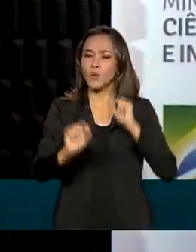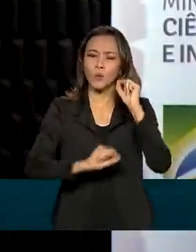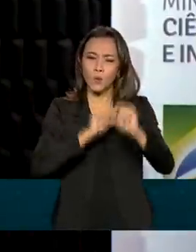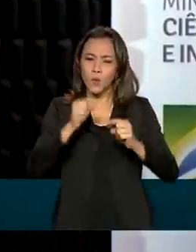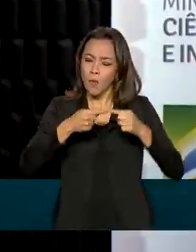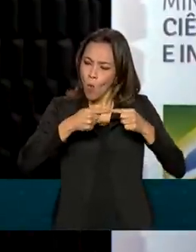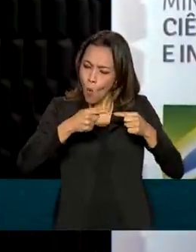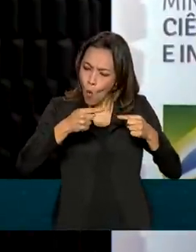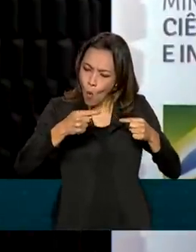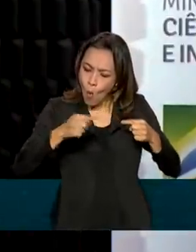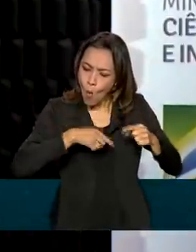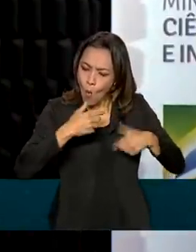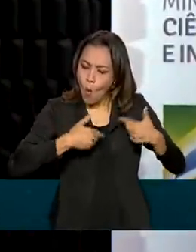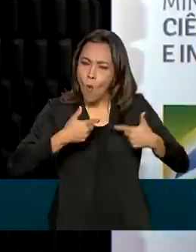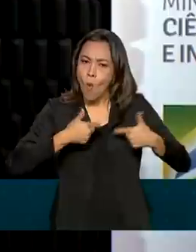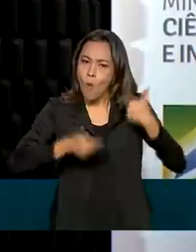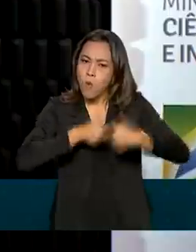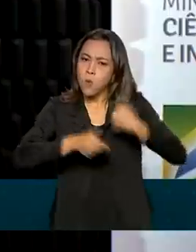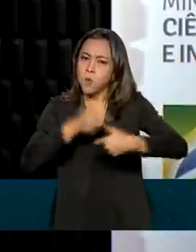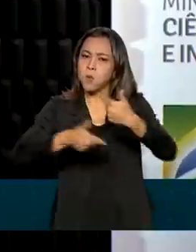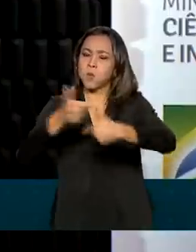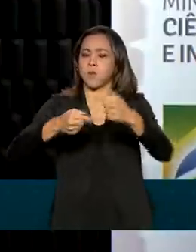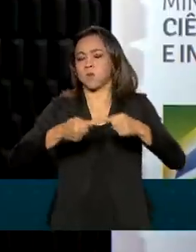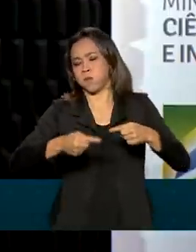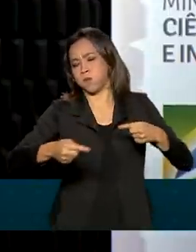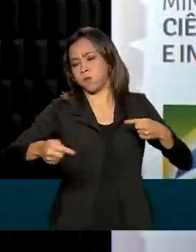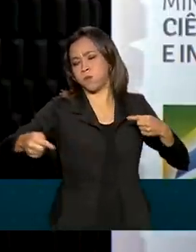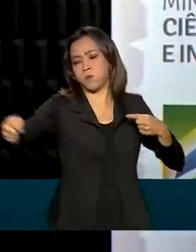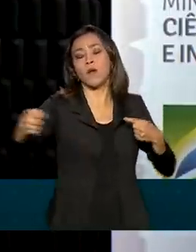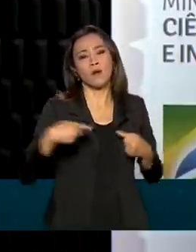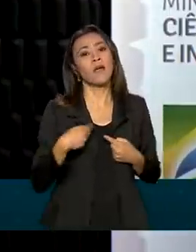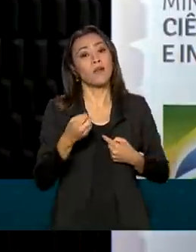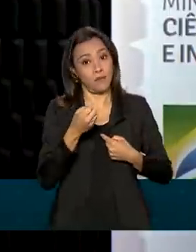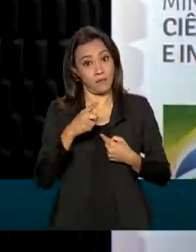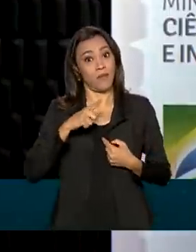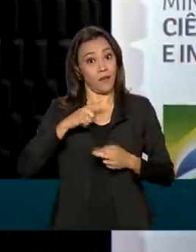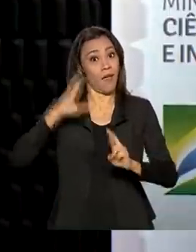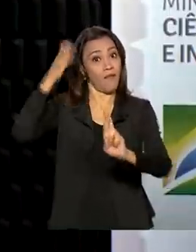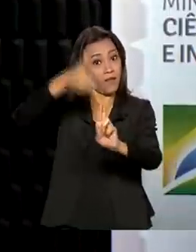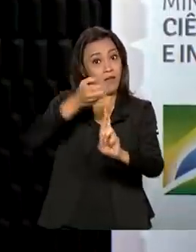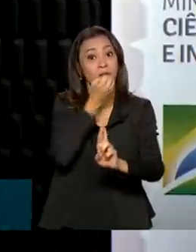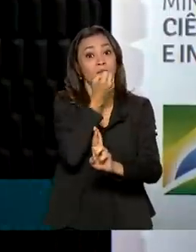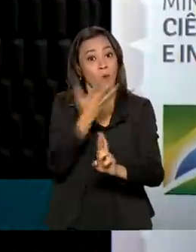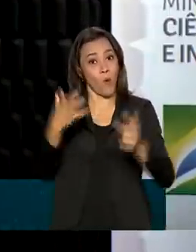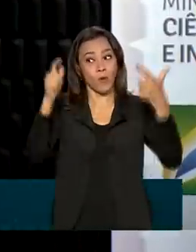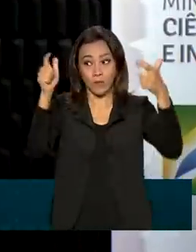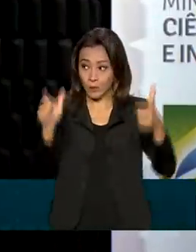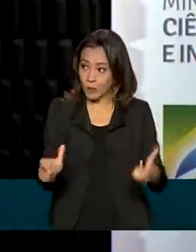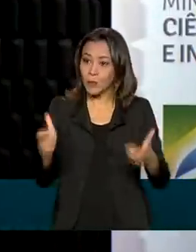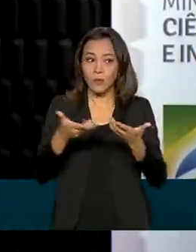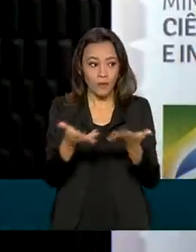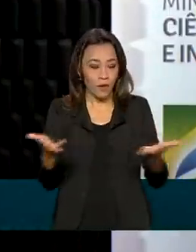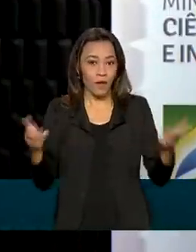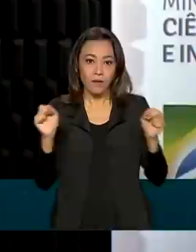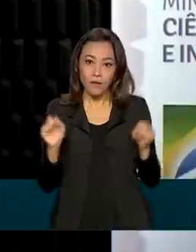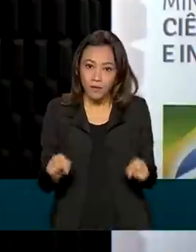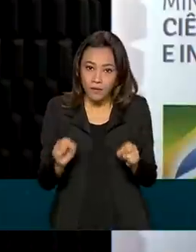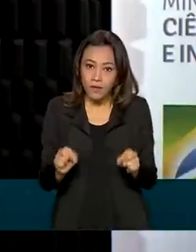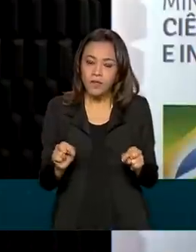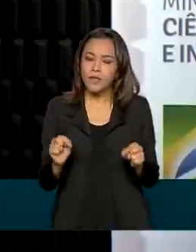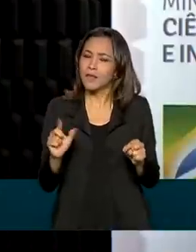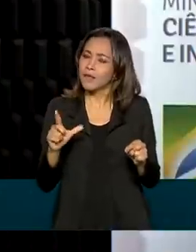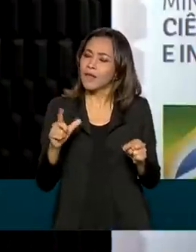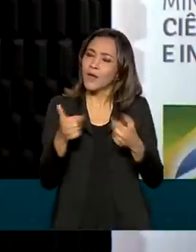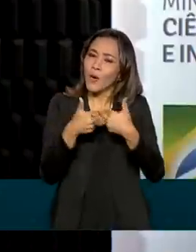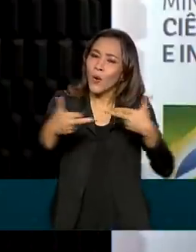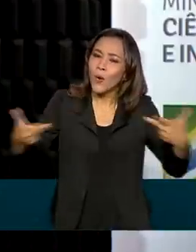passo. E eu quero ainda ter referências muito boas aqui de Alcântara, senhor diretor, de que coisas,